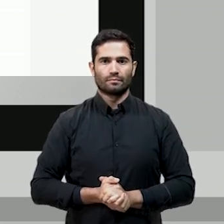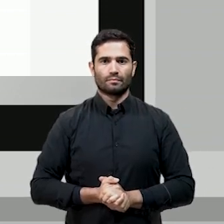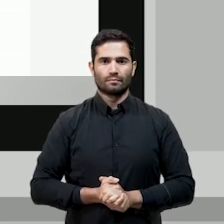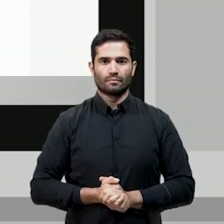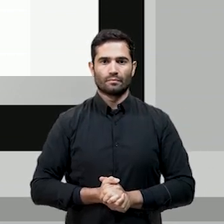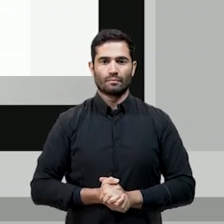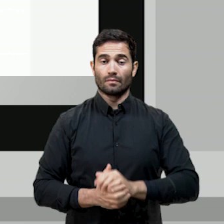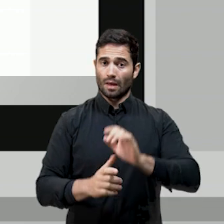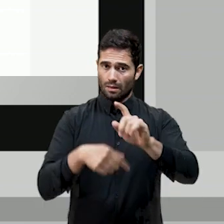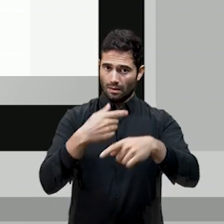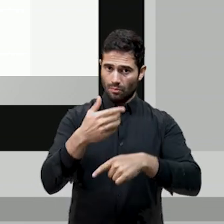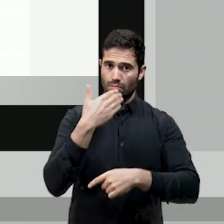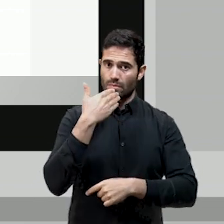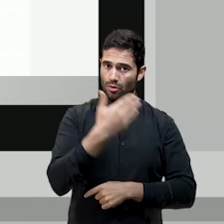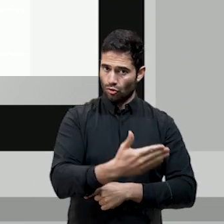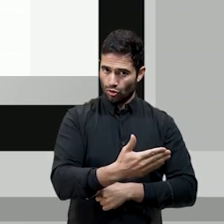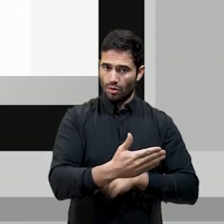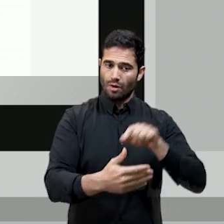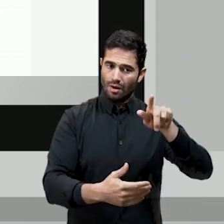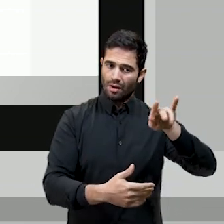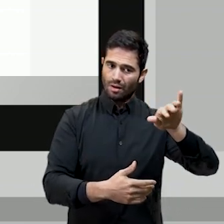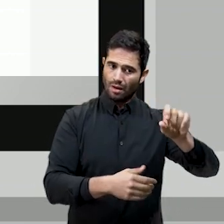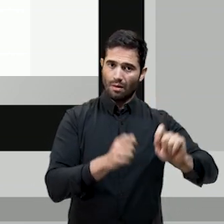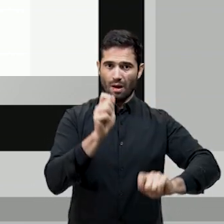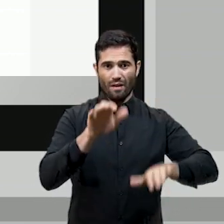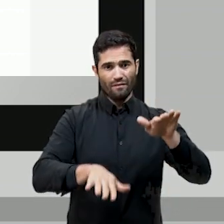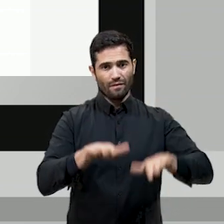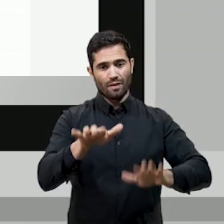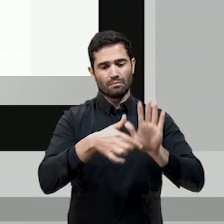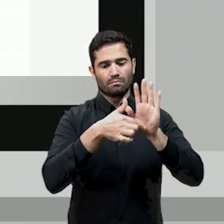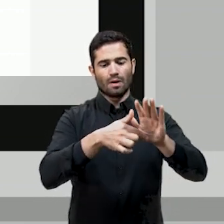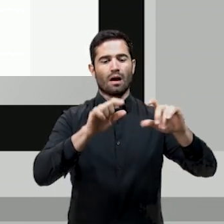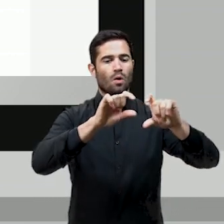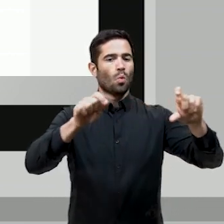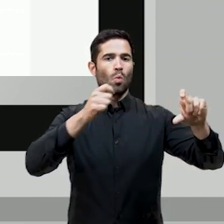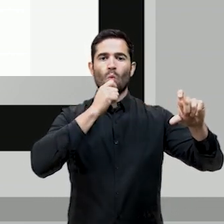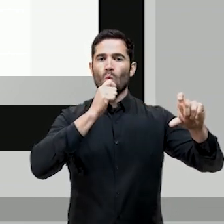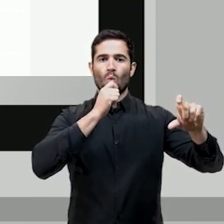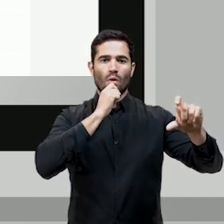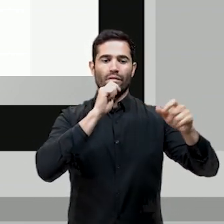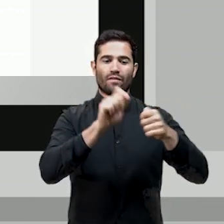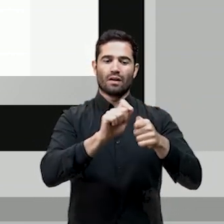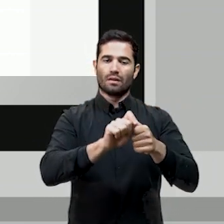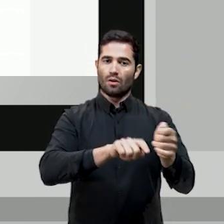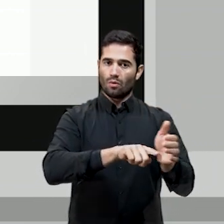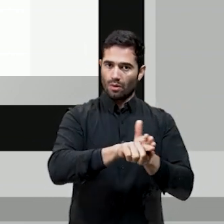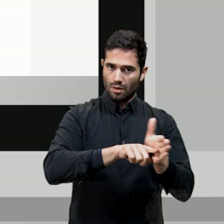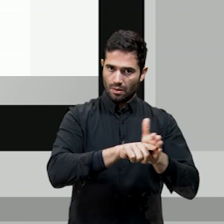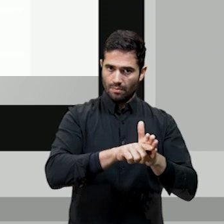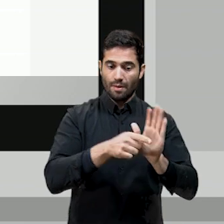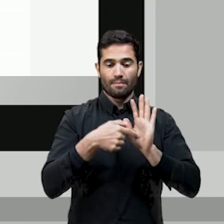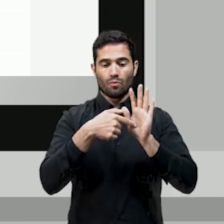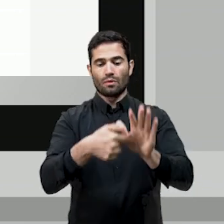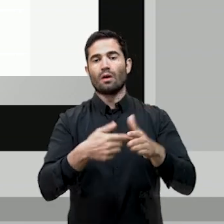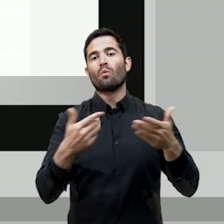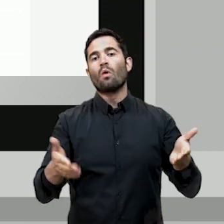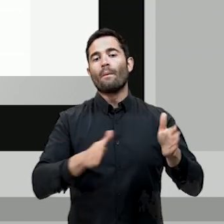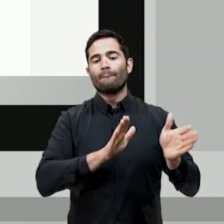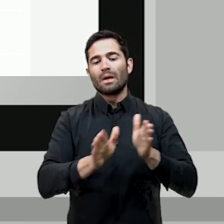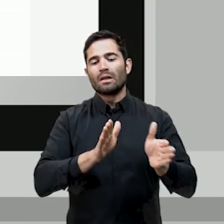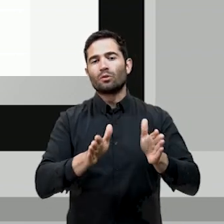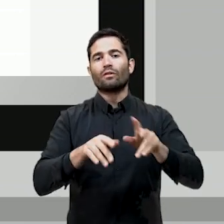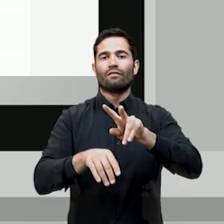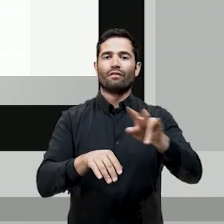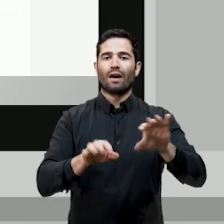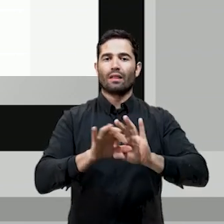Ao solicitar as guias pode aparecer a mensagem que não está ainda no período de realização dos exames e a indicação de qual período elas